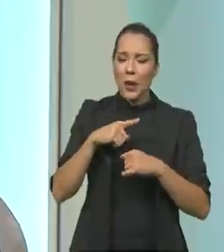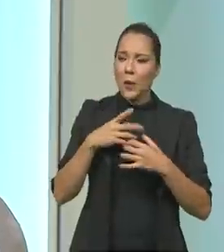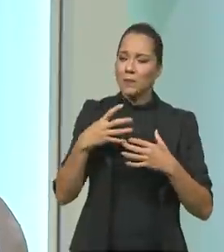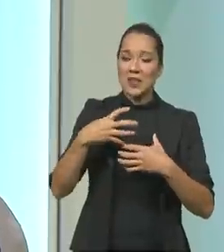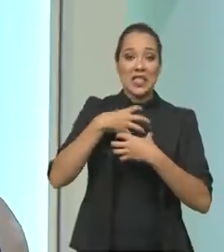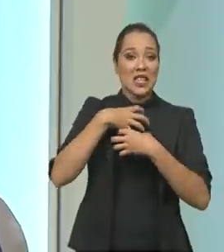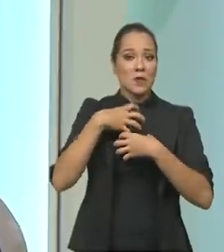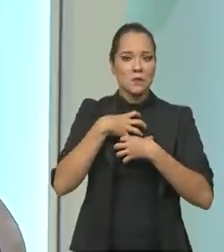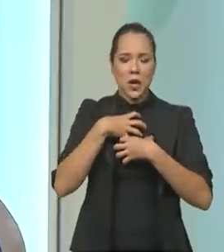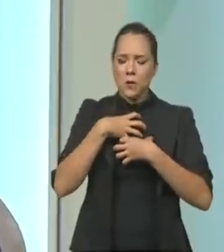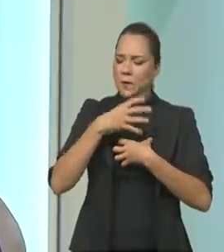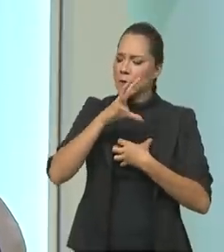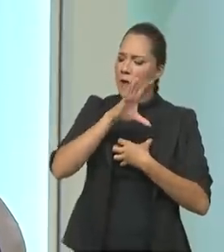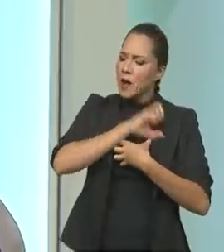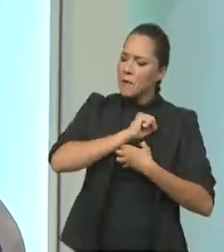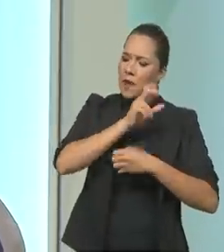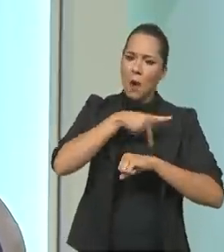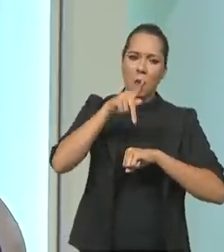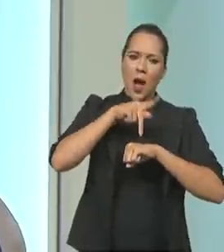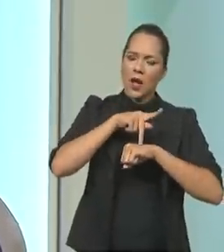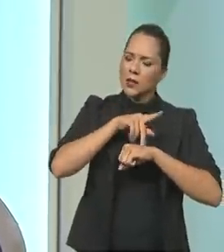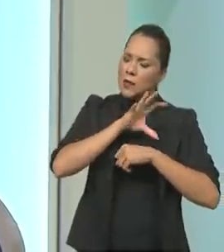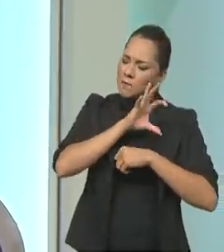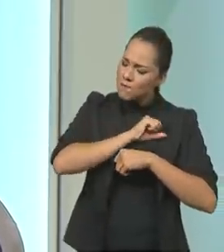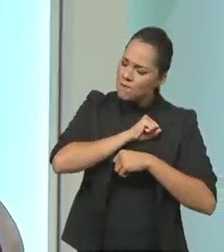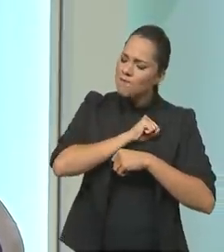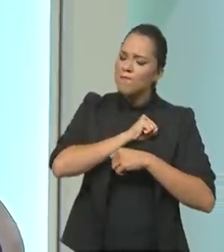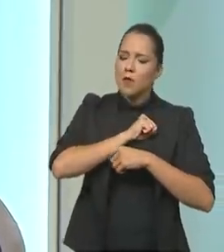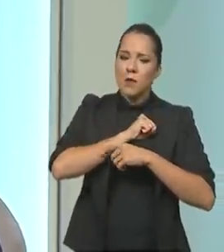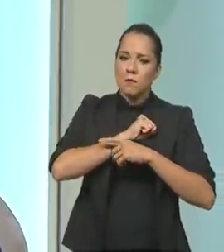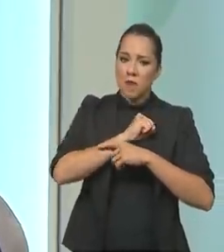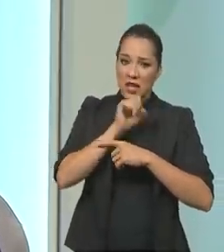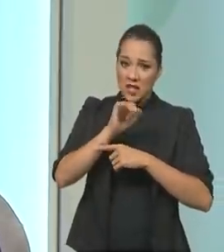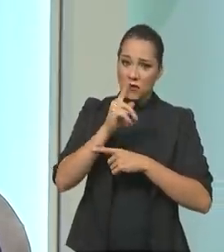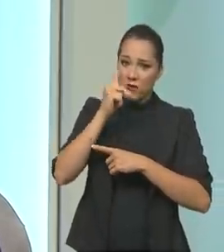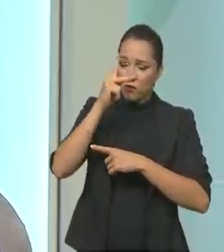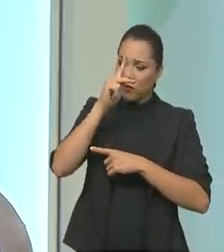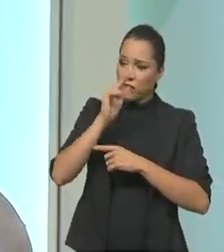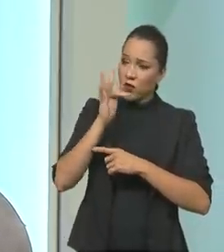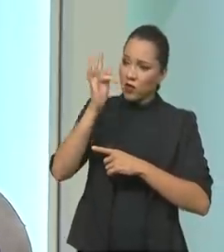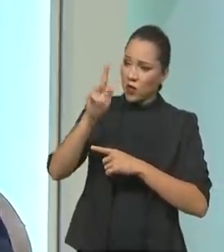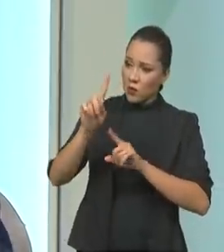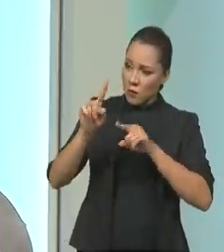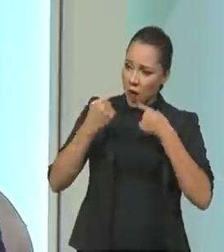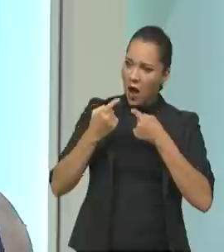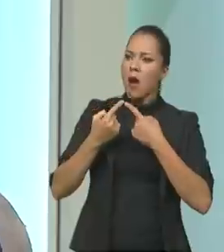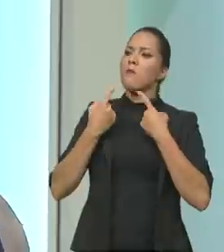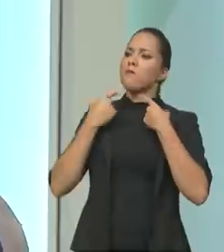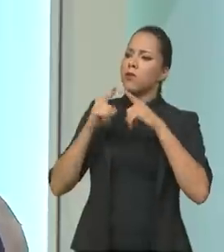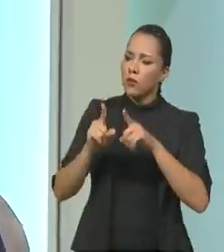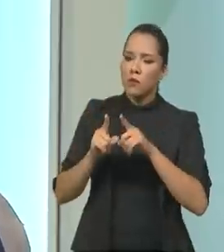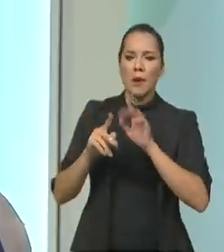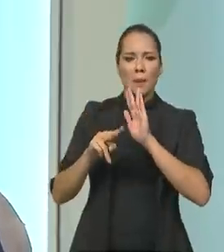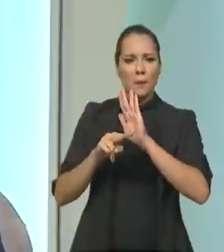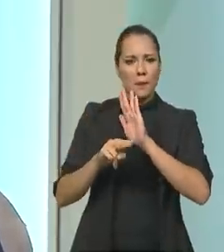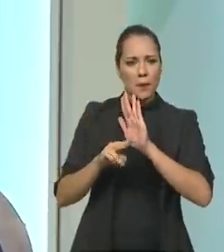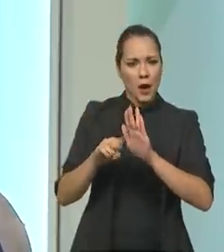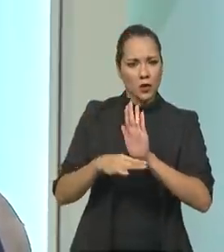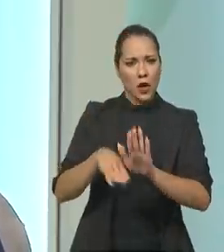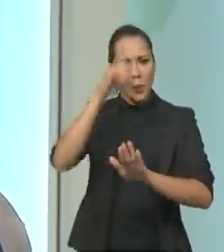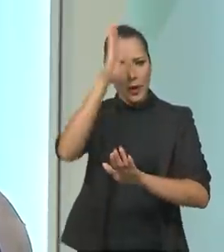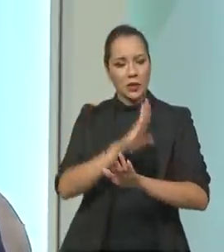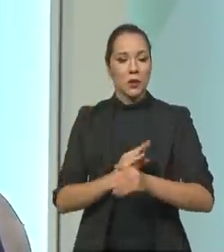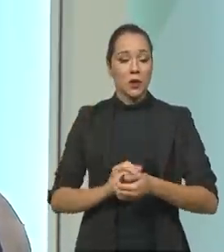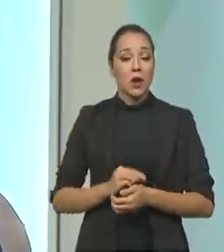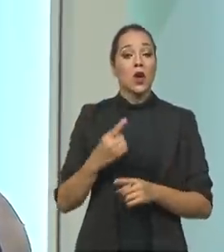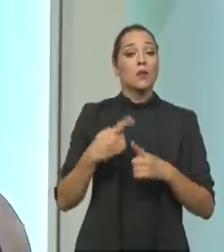um sentimento de patriotismo, de nacionalidade, para que se revertam em coisas boas para o Brasil, para o brasileiro. Porque nós